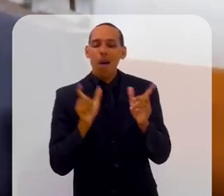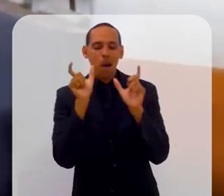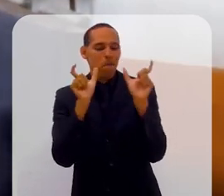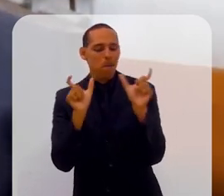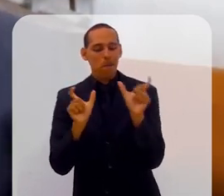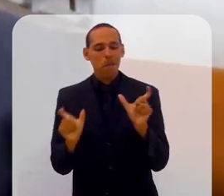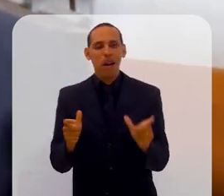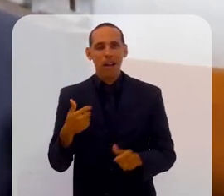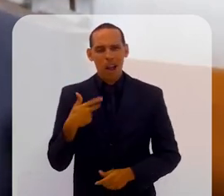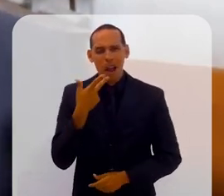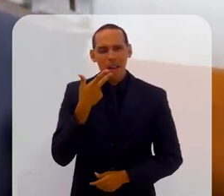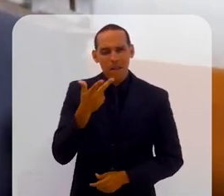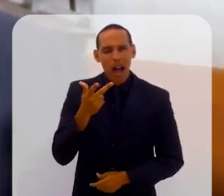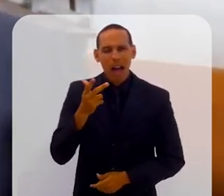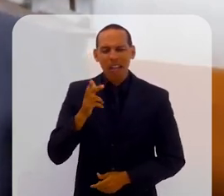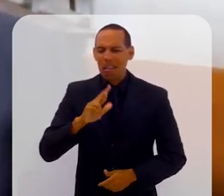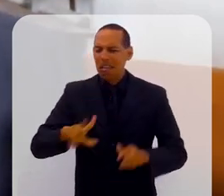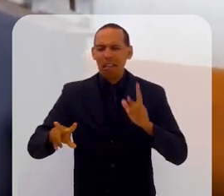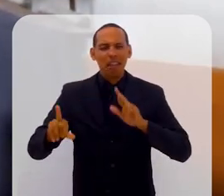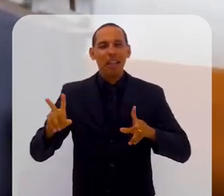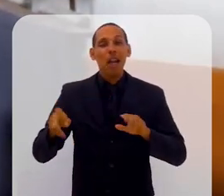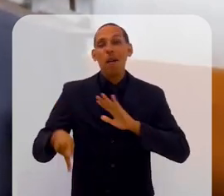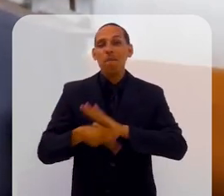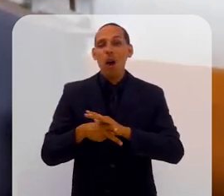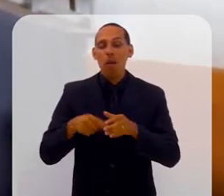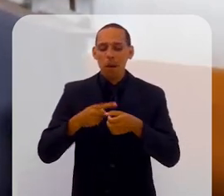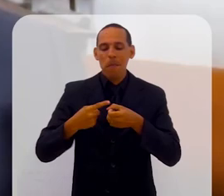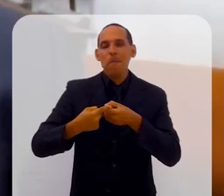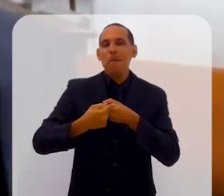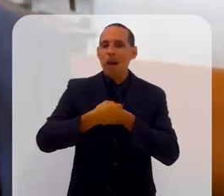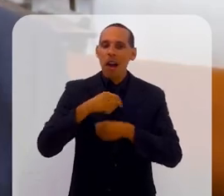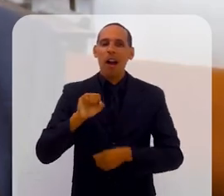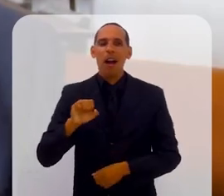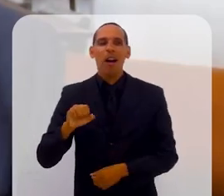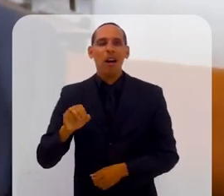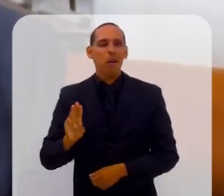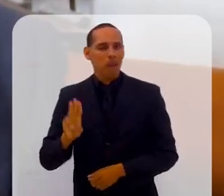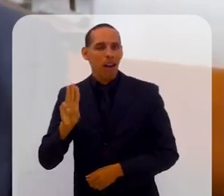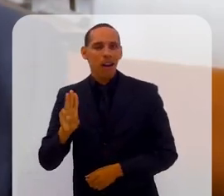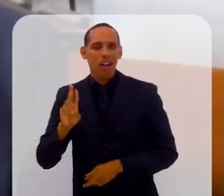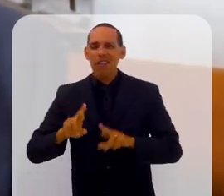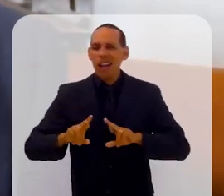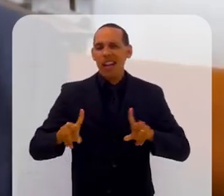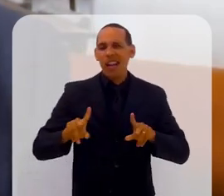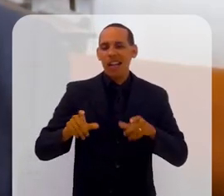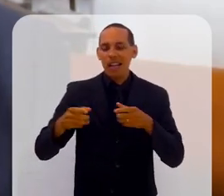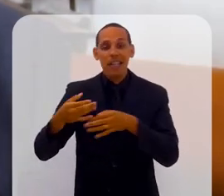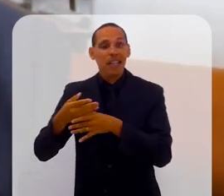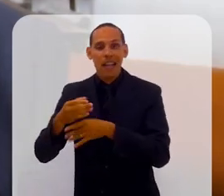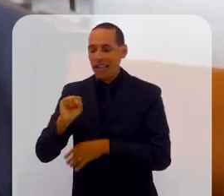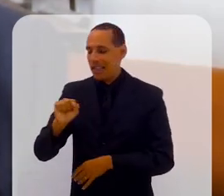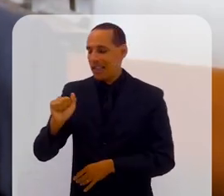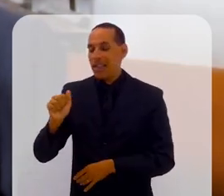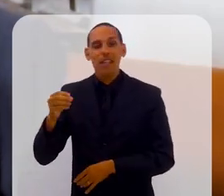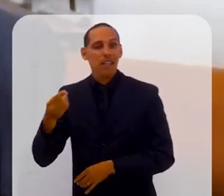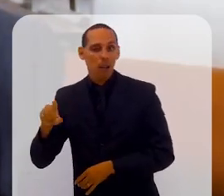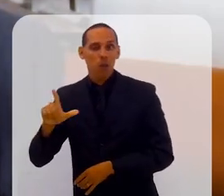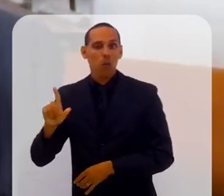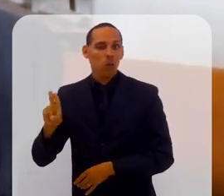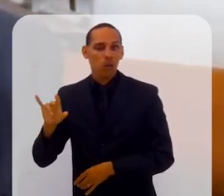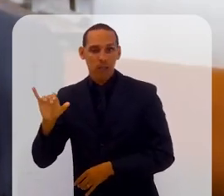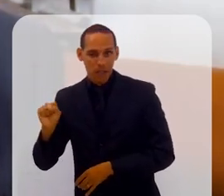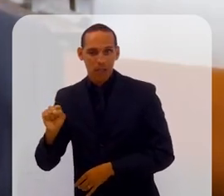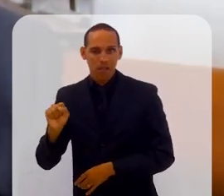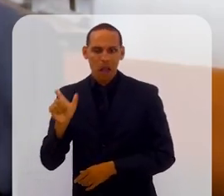Então, o vocabulário do interior do Maranhão, ele era um vocabulário diferente do vocabulário de São Luís. Então, eu falava algumas